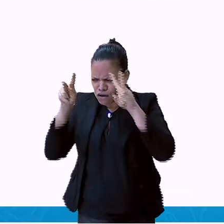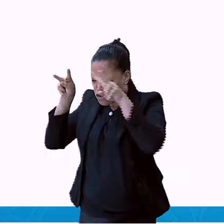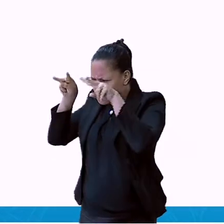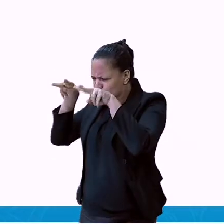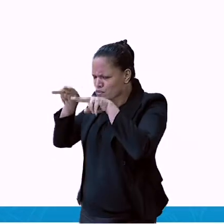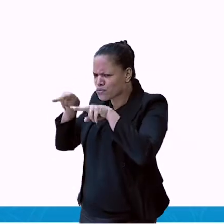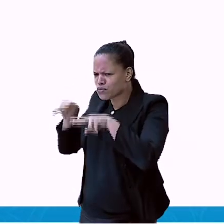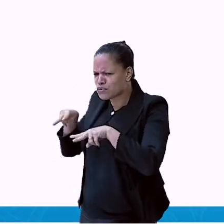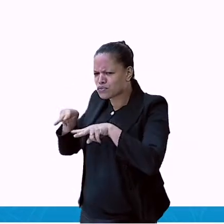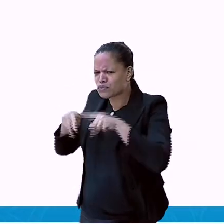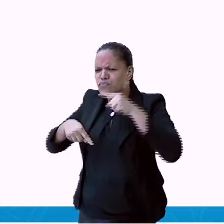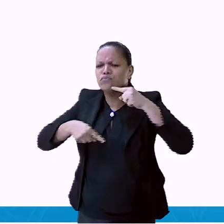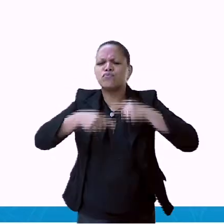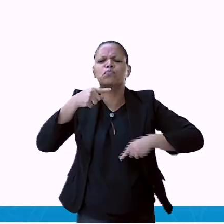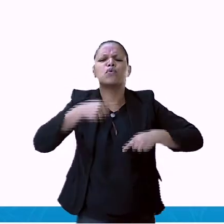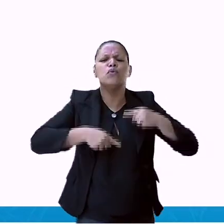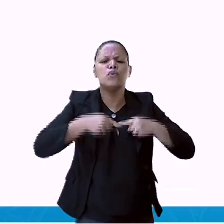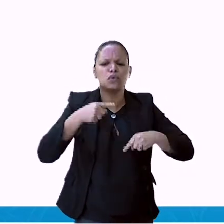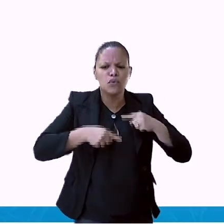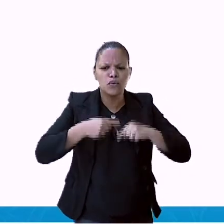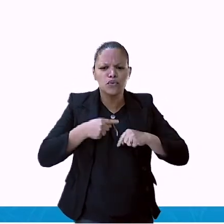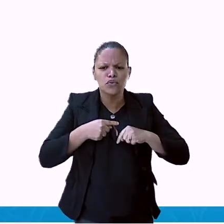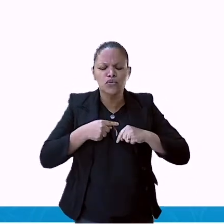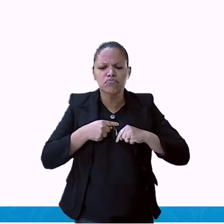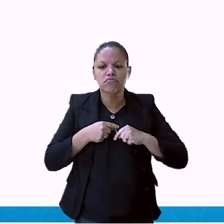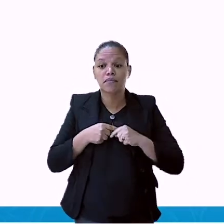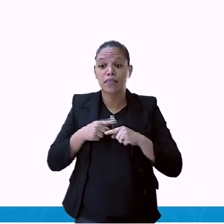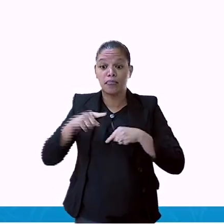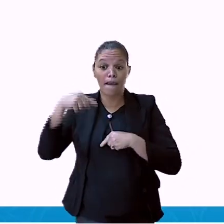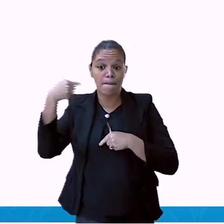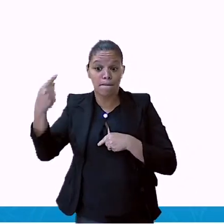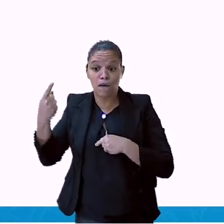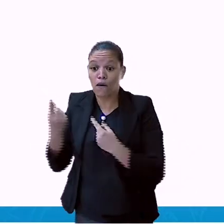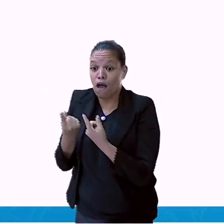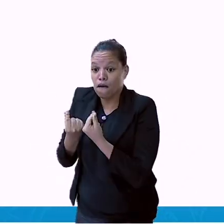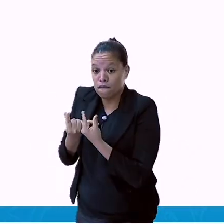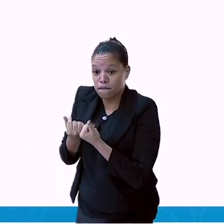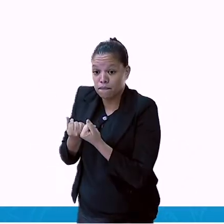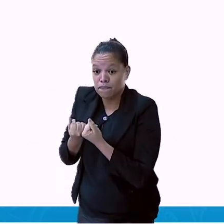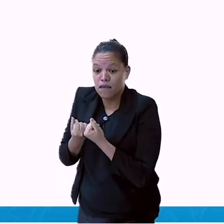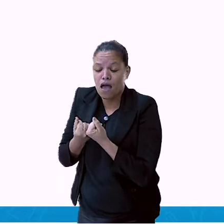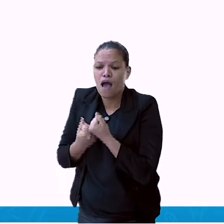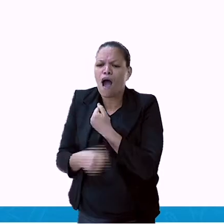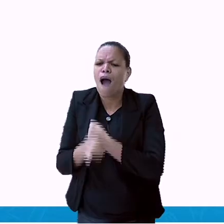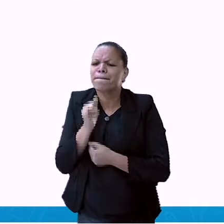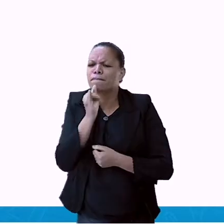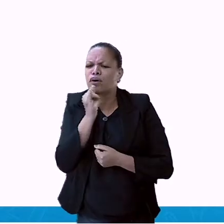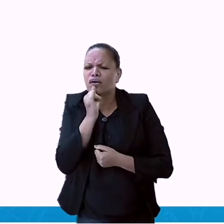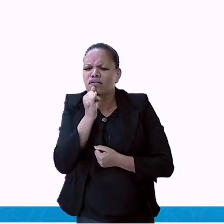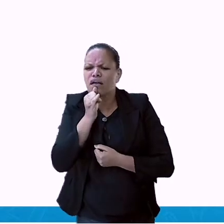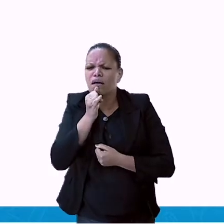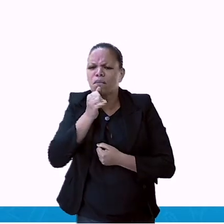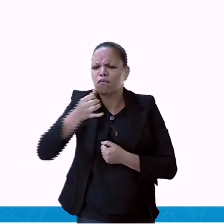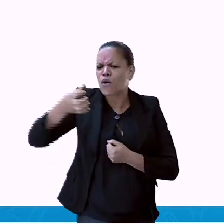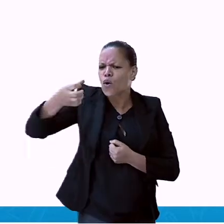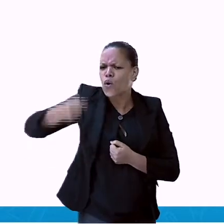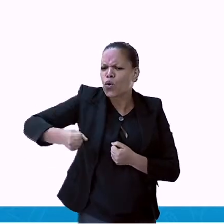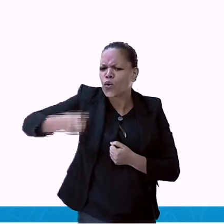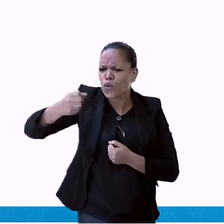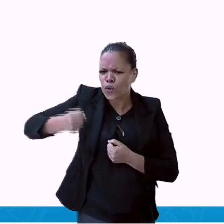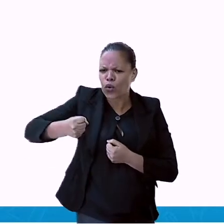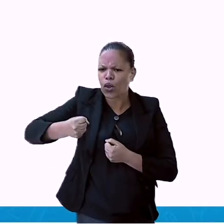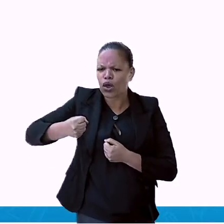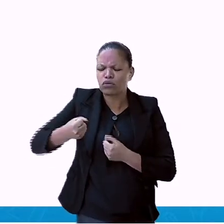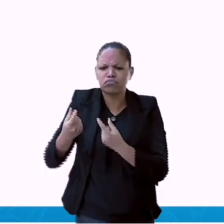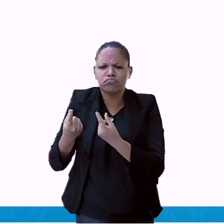Então, você pesquisou que o leite, ele custa R$,90. Você também pesquisou que os ovos custam